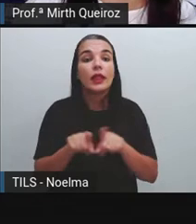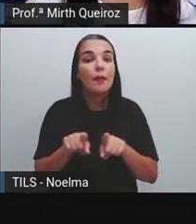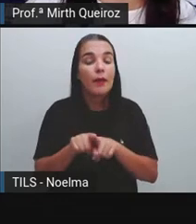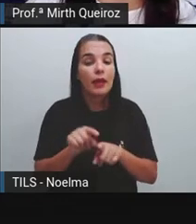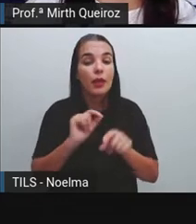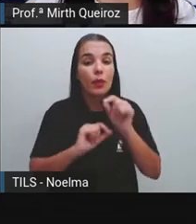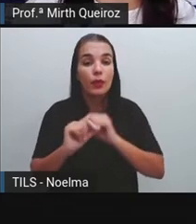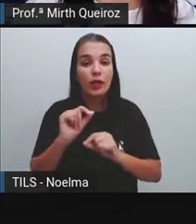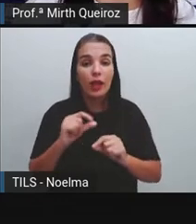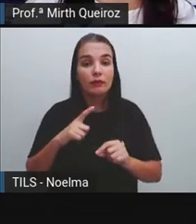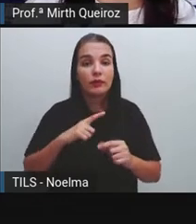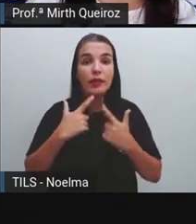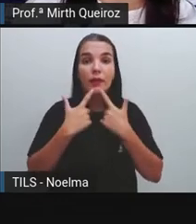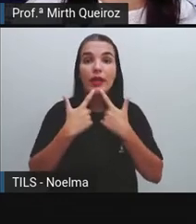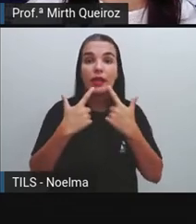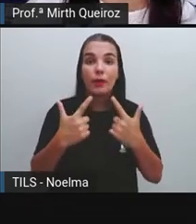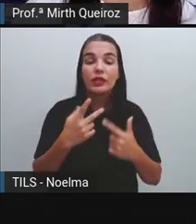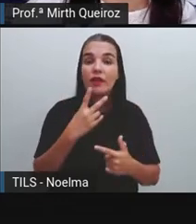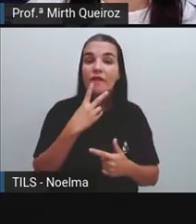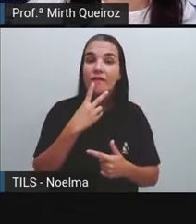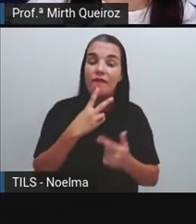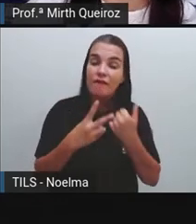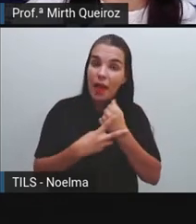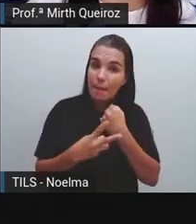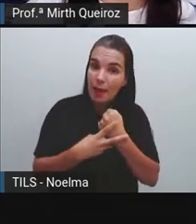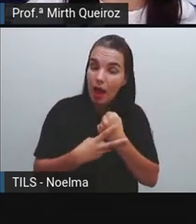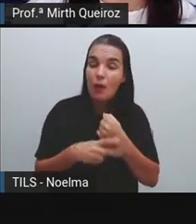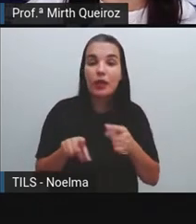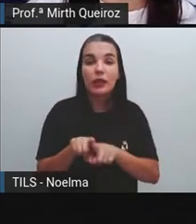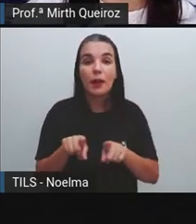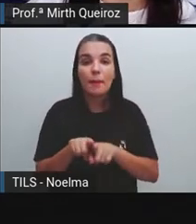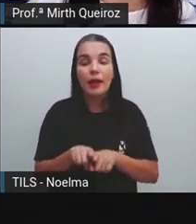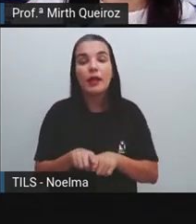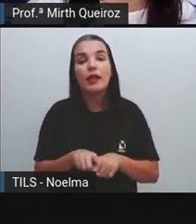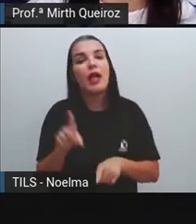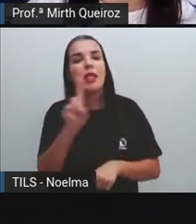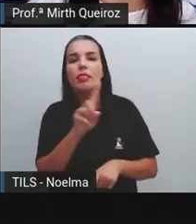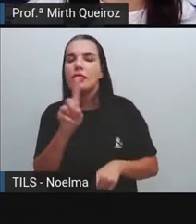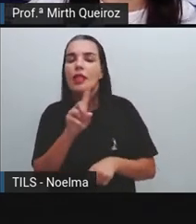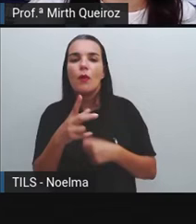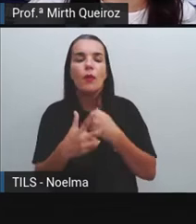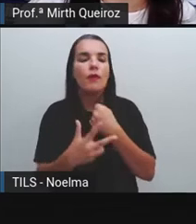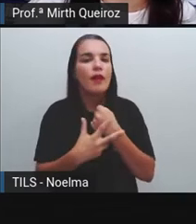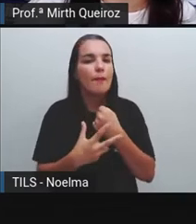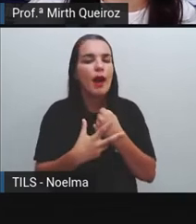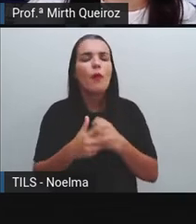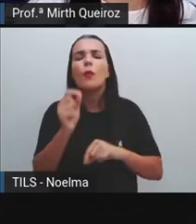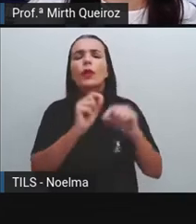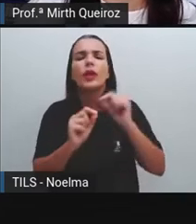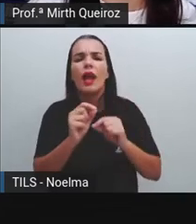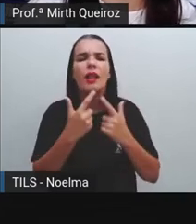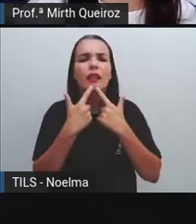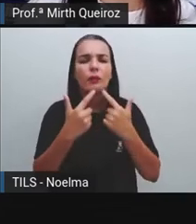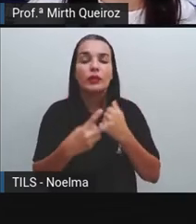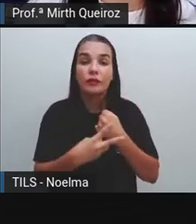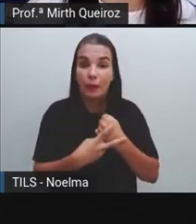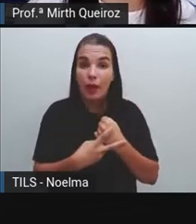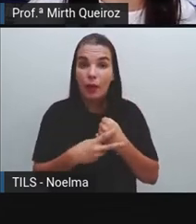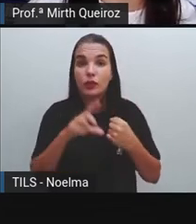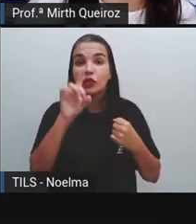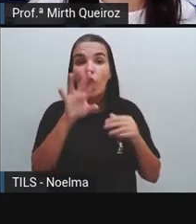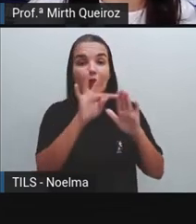No geral, vão apresentar a linguagem verbal, que é a utilização da escrita, né? De palavras ali na